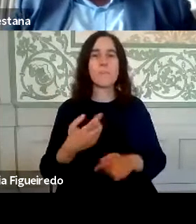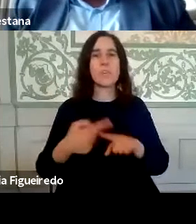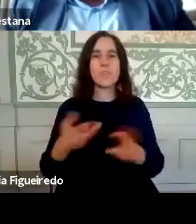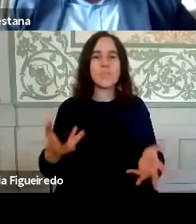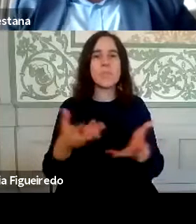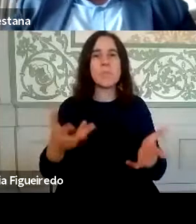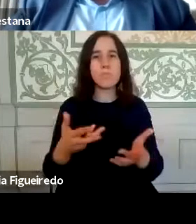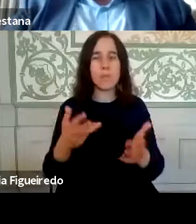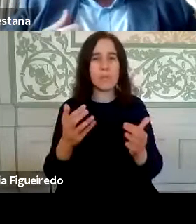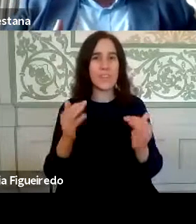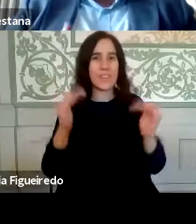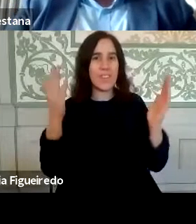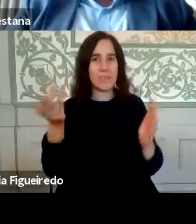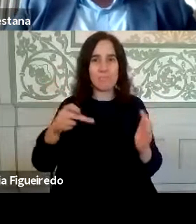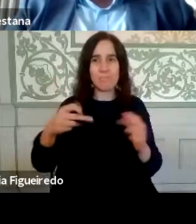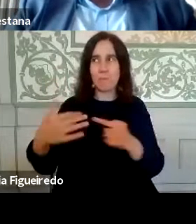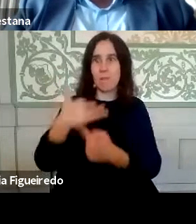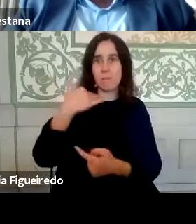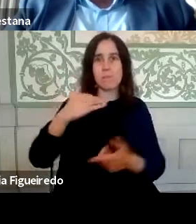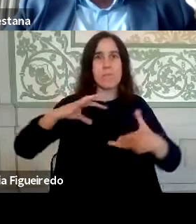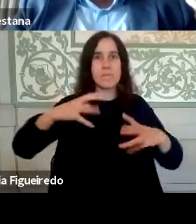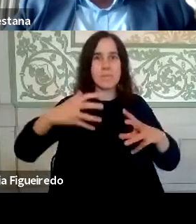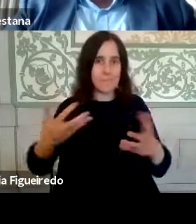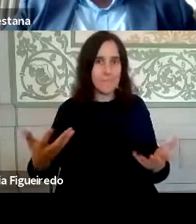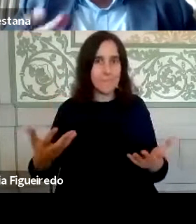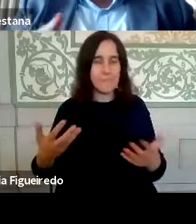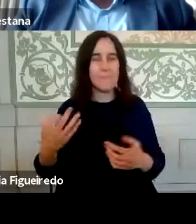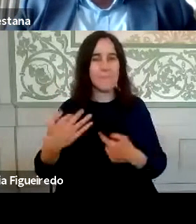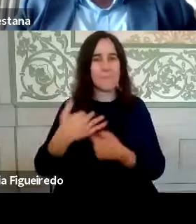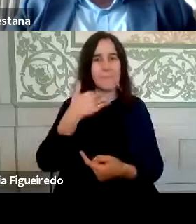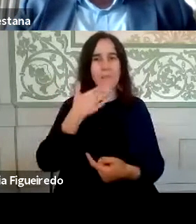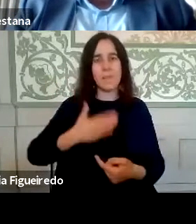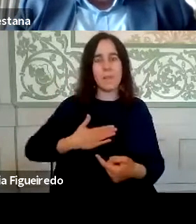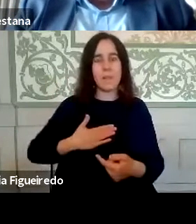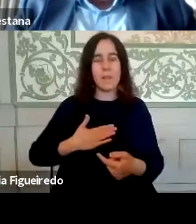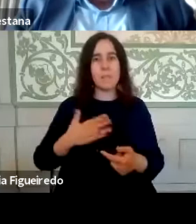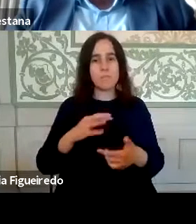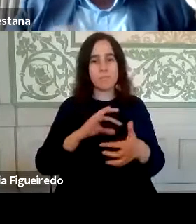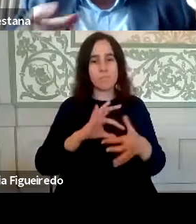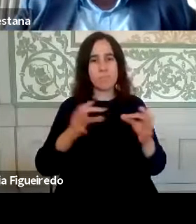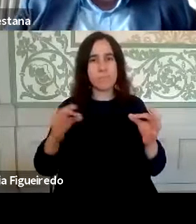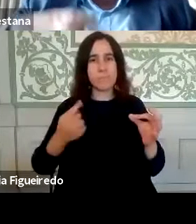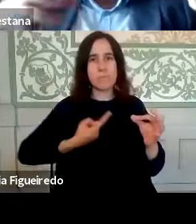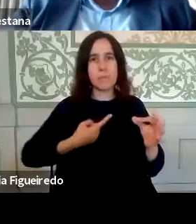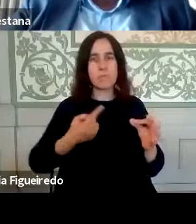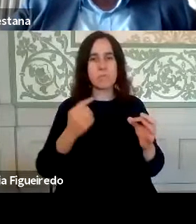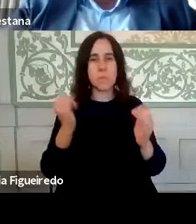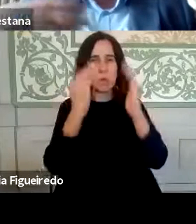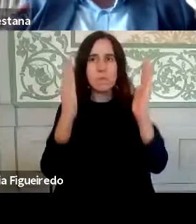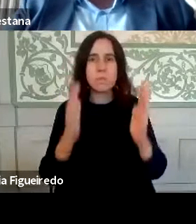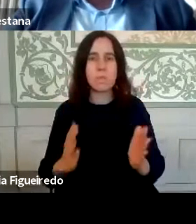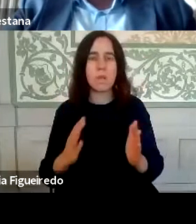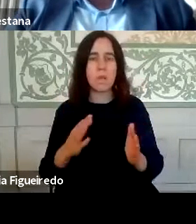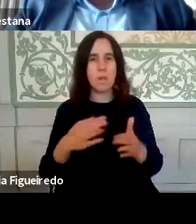externo, é um estímulo de crise, e isso criou um alinhamento imediato entre a organização, entre as